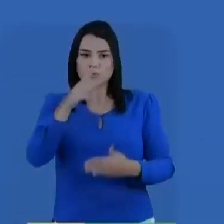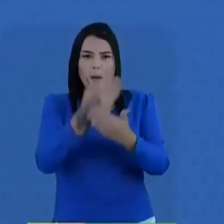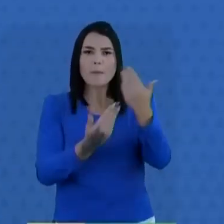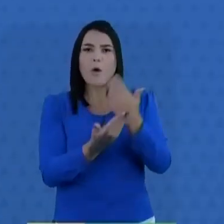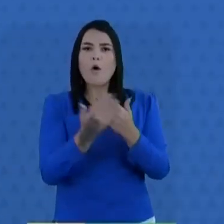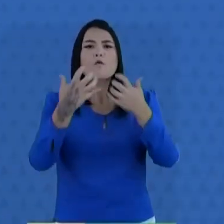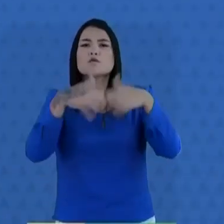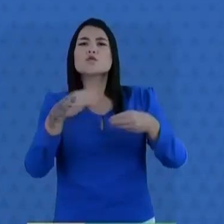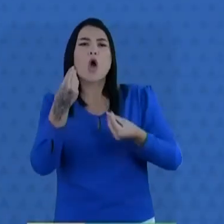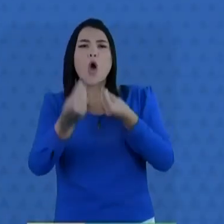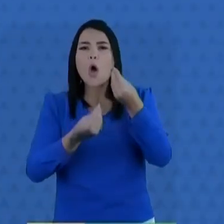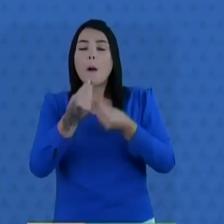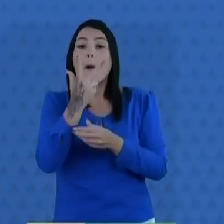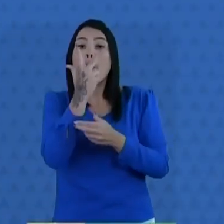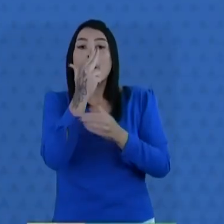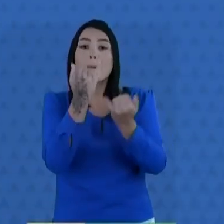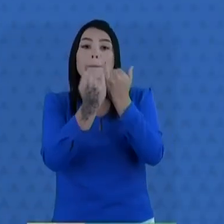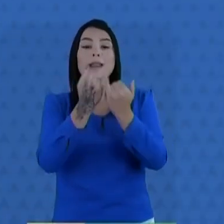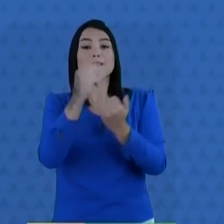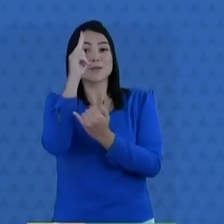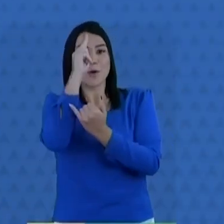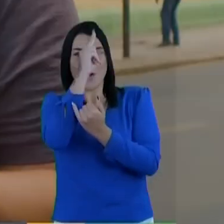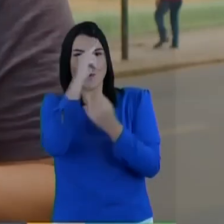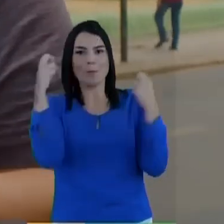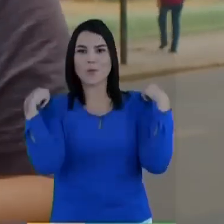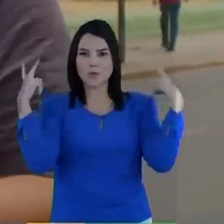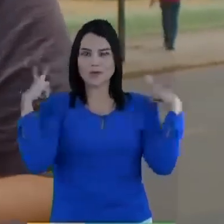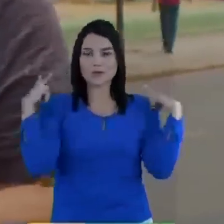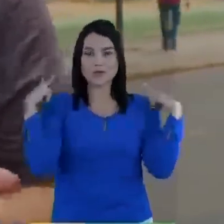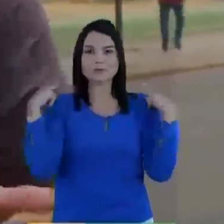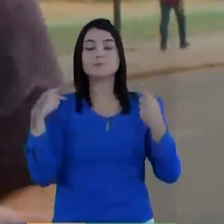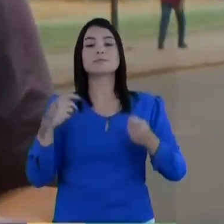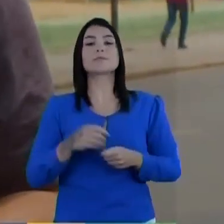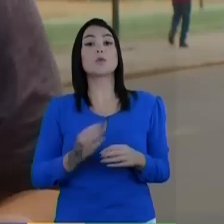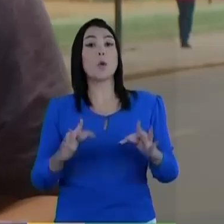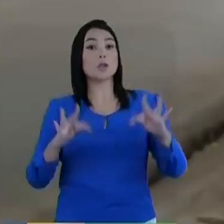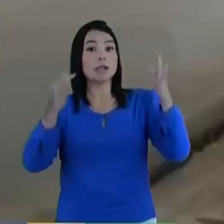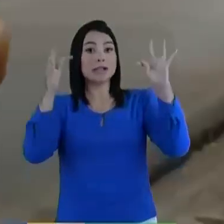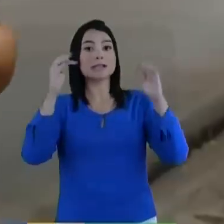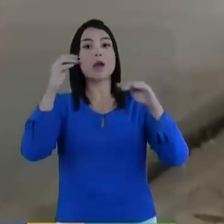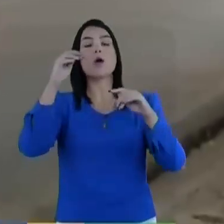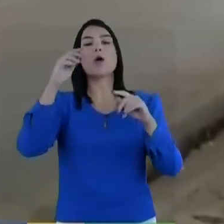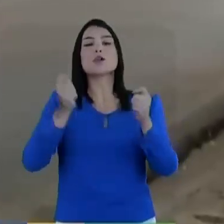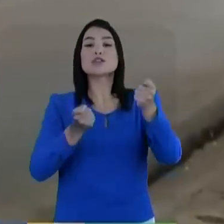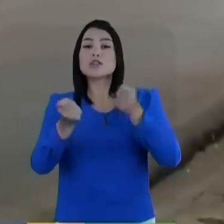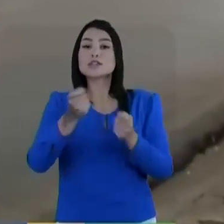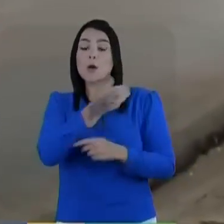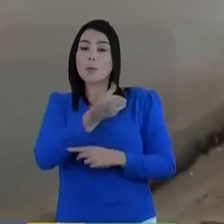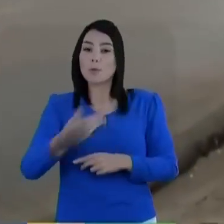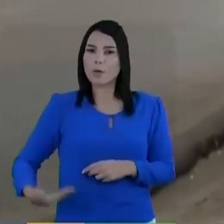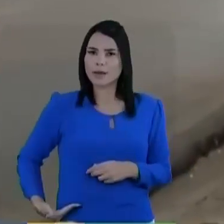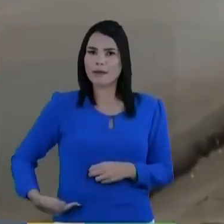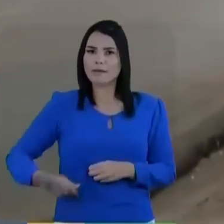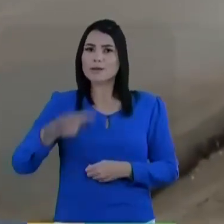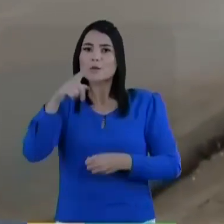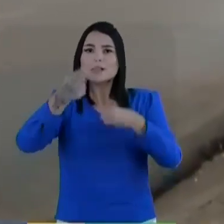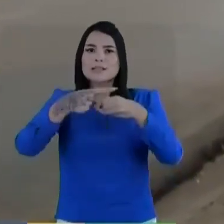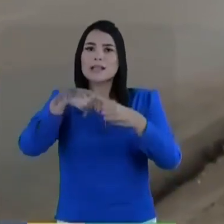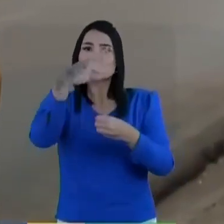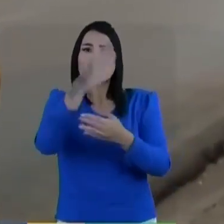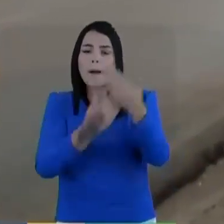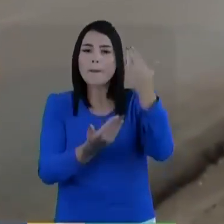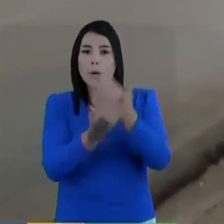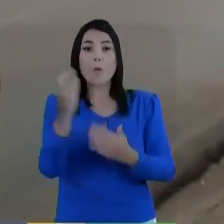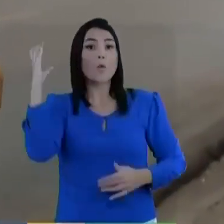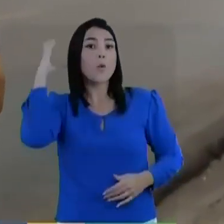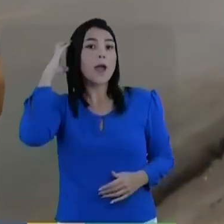aplicativo. Modernização na gestão pública. E precisamos da cidade na palma de suas mãos. Cuiabá Smart vai funcionar com muita tecnologia,